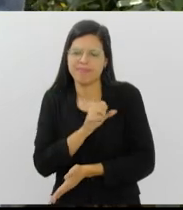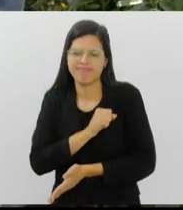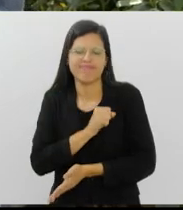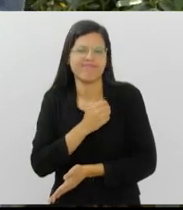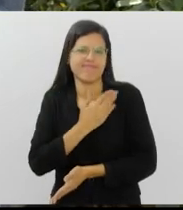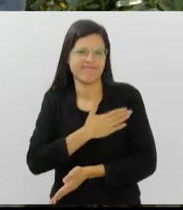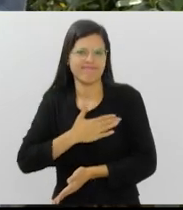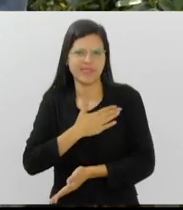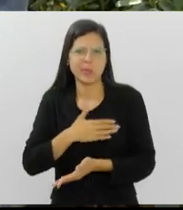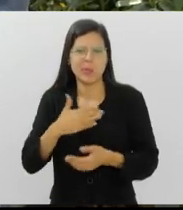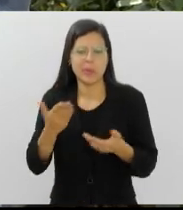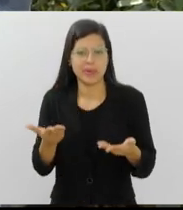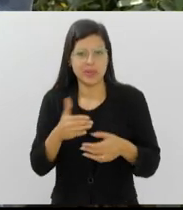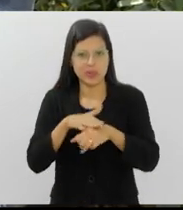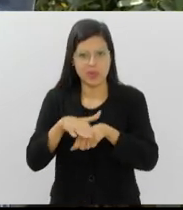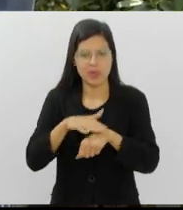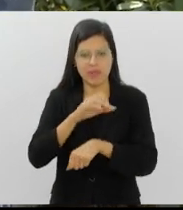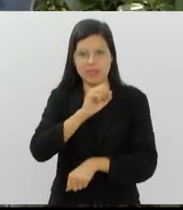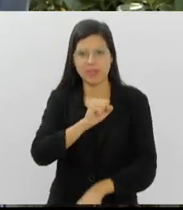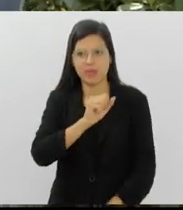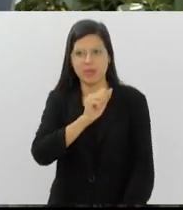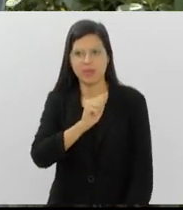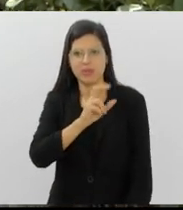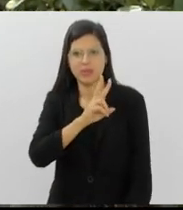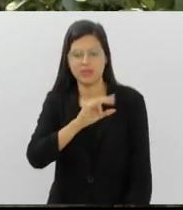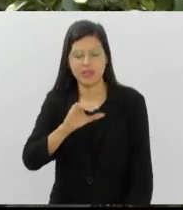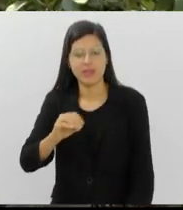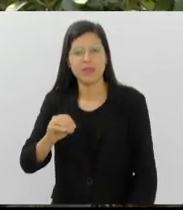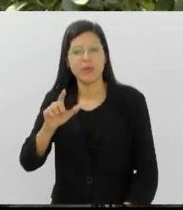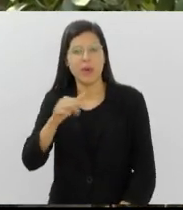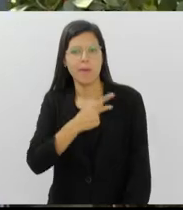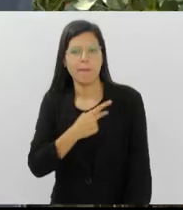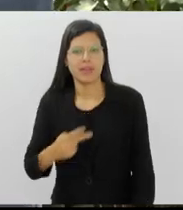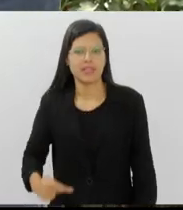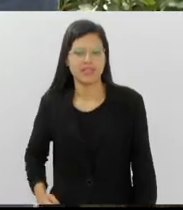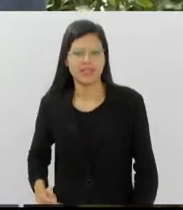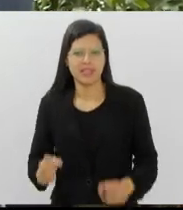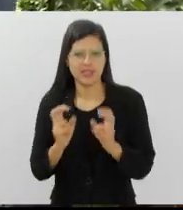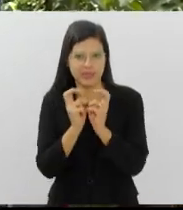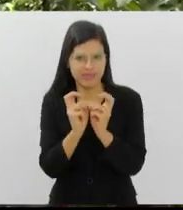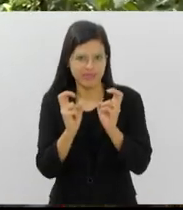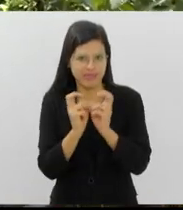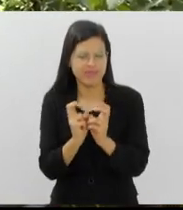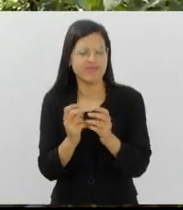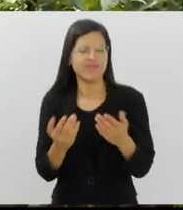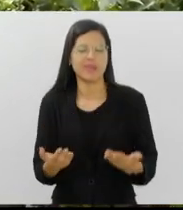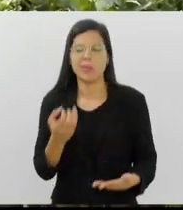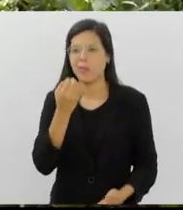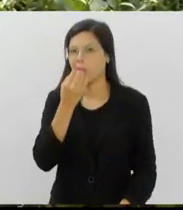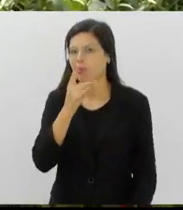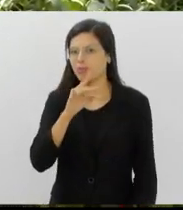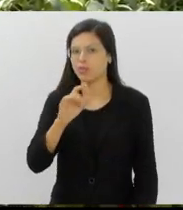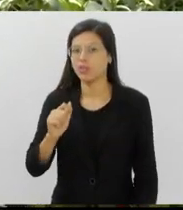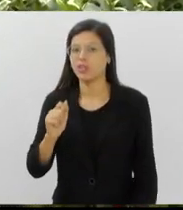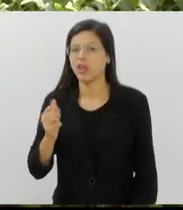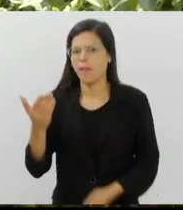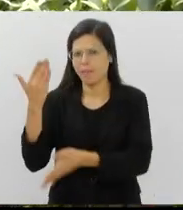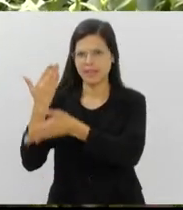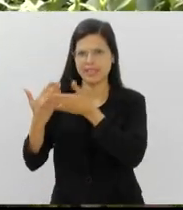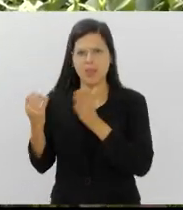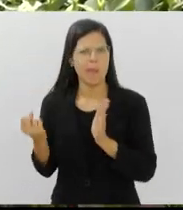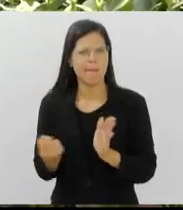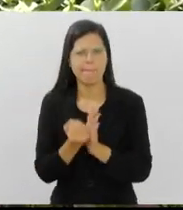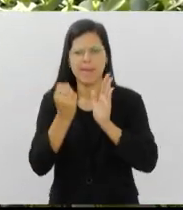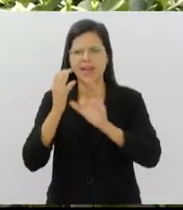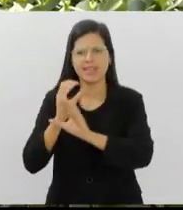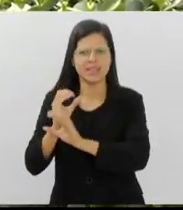com o Sávio Neves, que é presidente do trem do Corcovado. Bom dia, Sávio. Para aquela época foi um grande marco da engenharia,